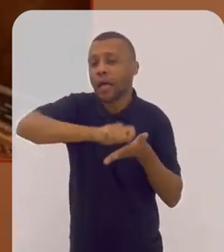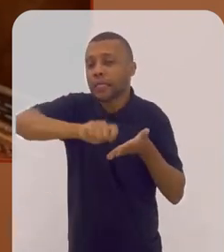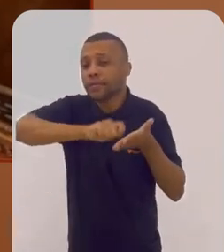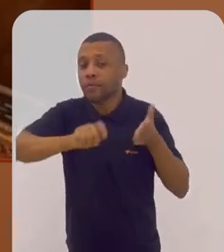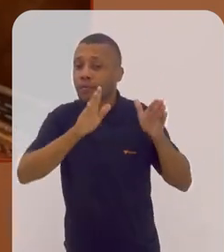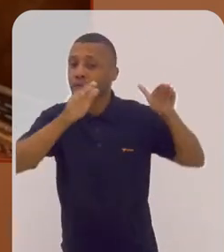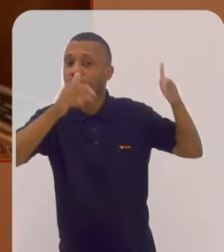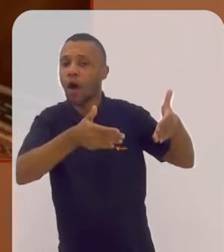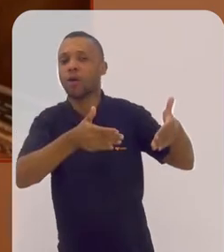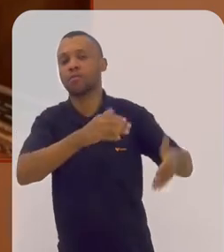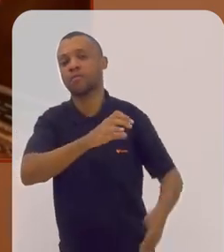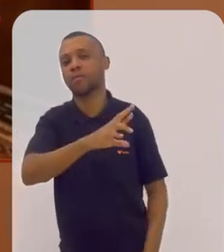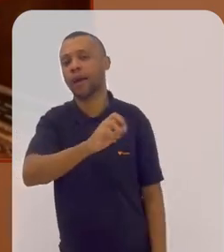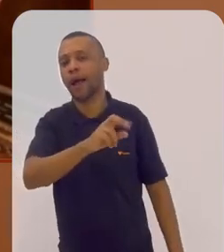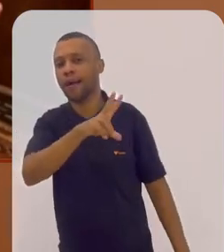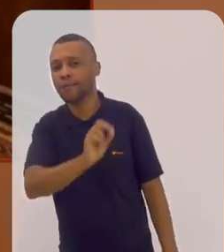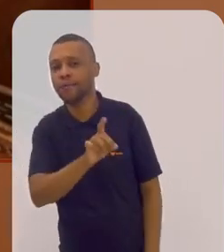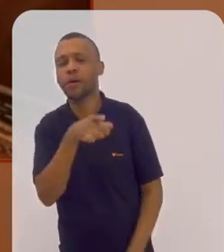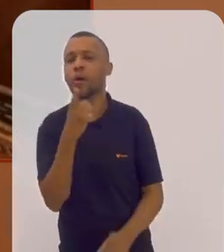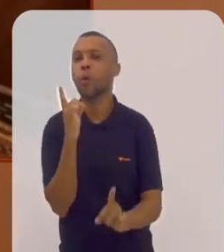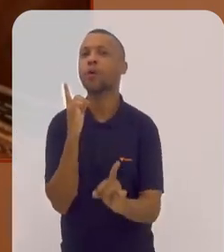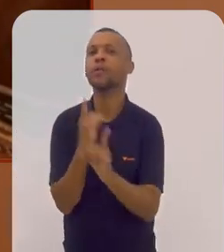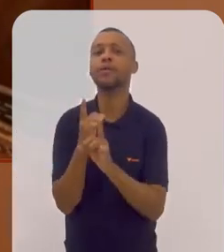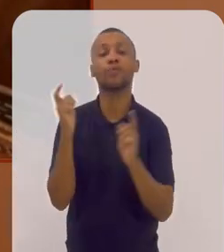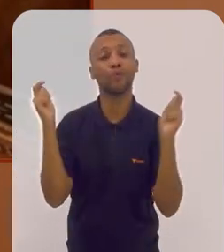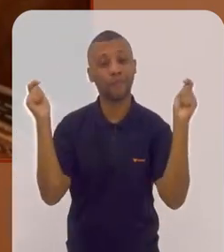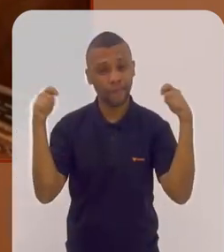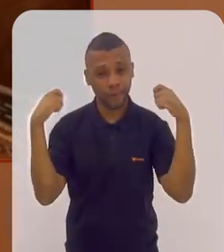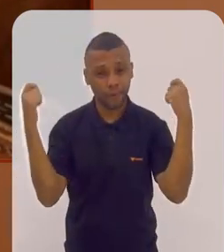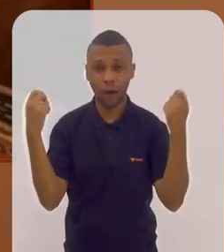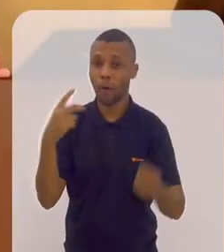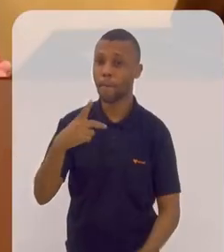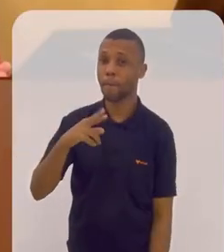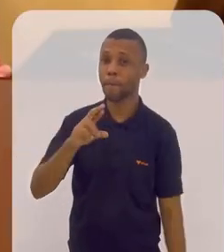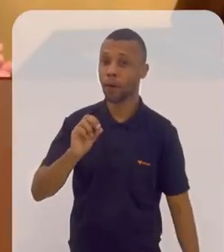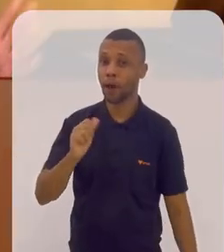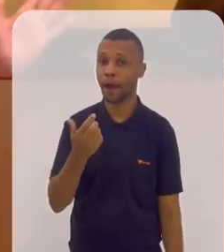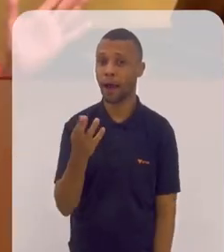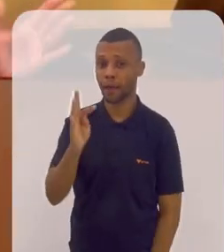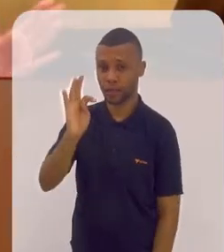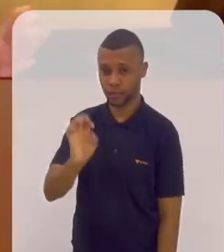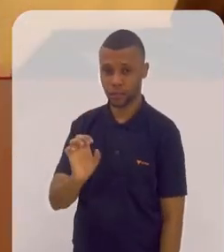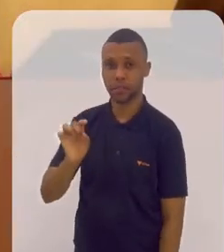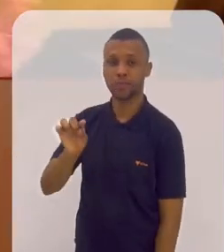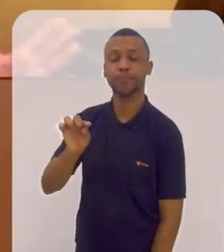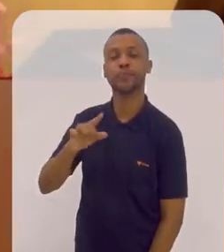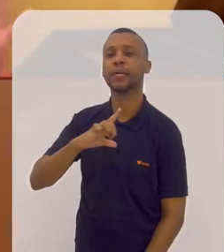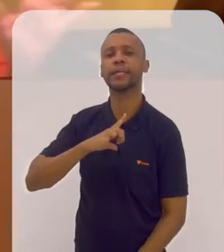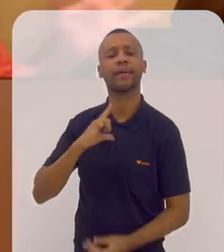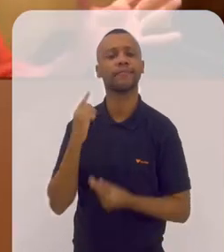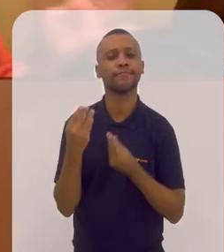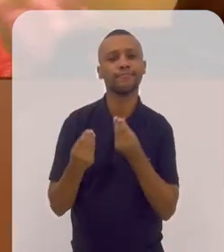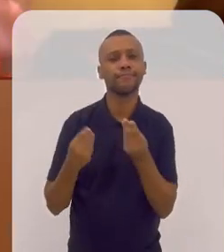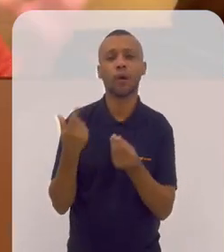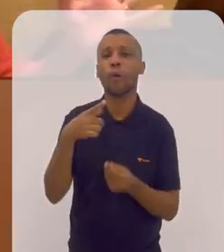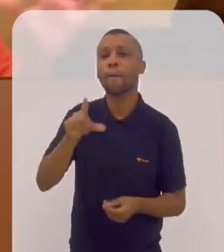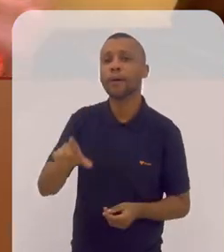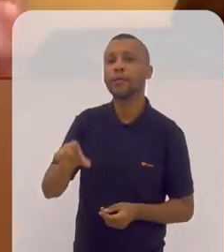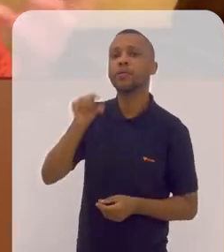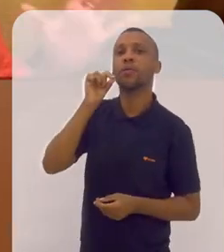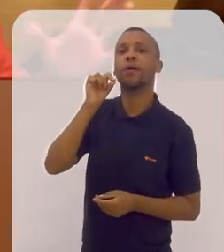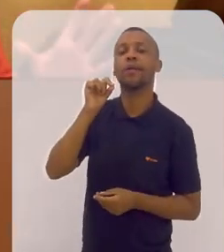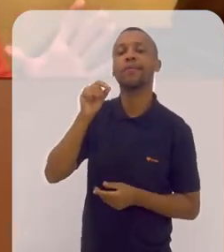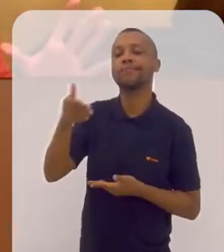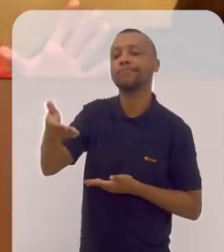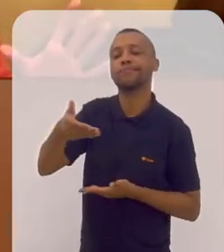tinha sido escrito. Então, encontrei com esse cravo na ProArte, e teve uma, digamos